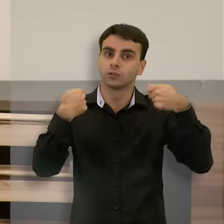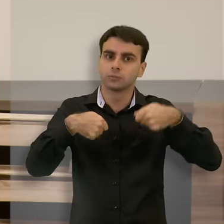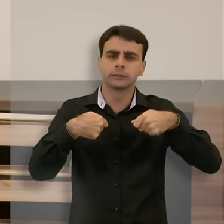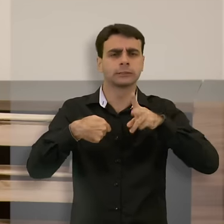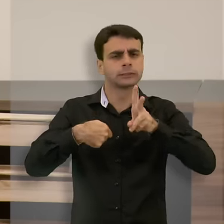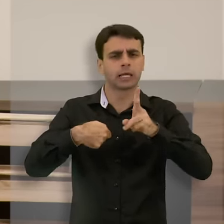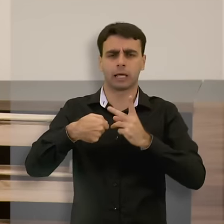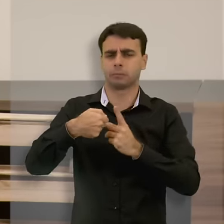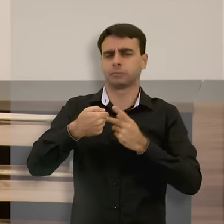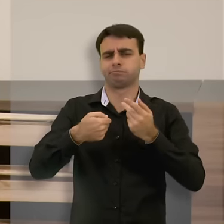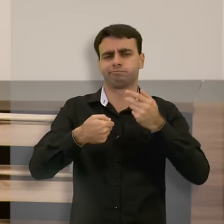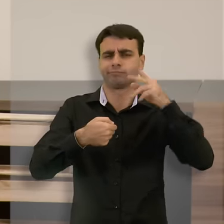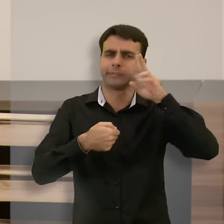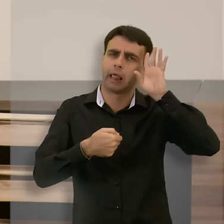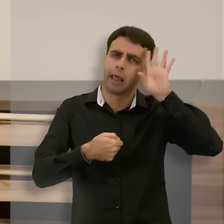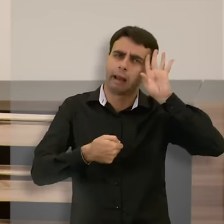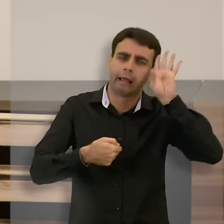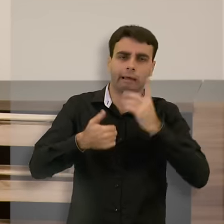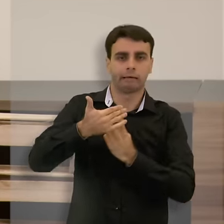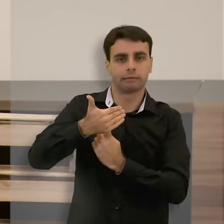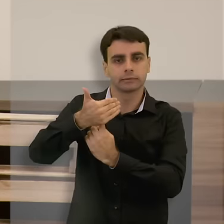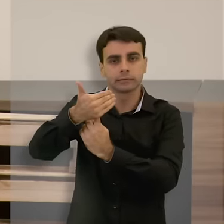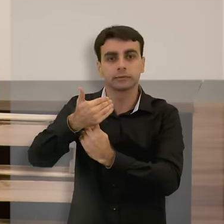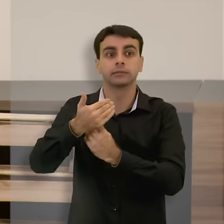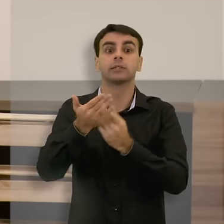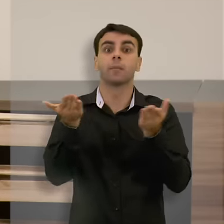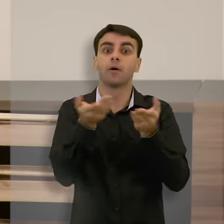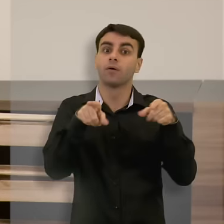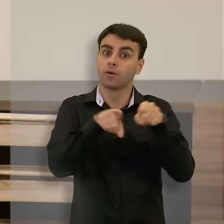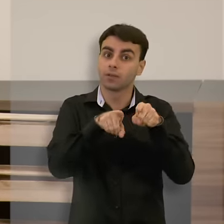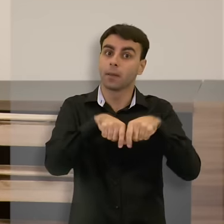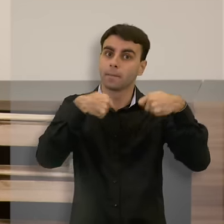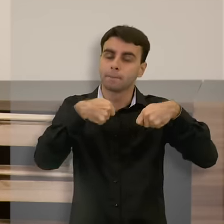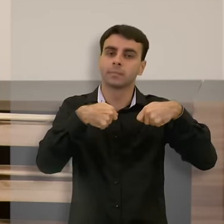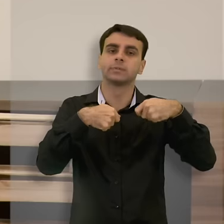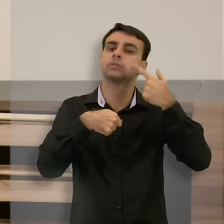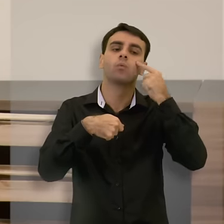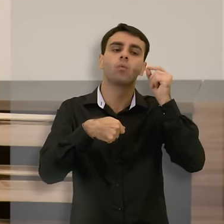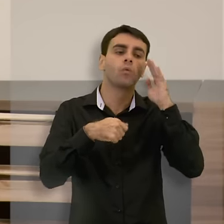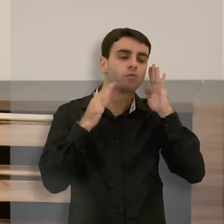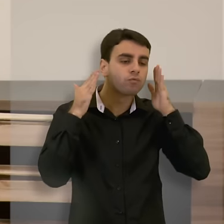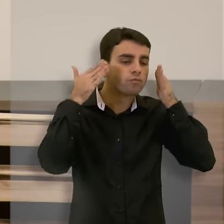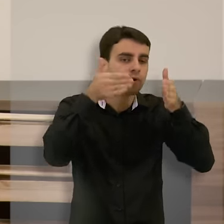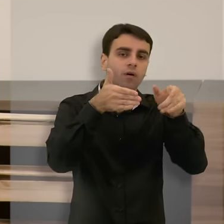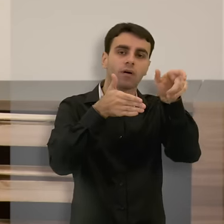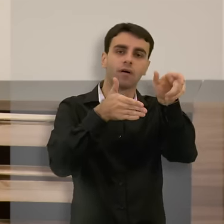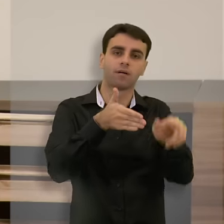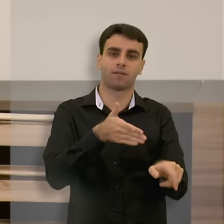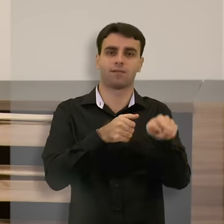tecnológica e especializada, ela precisa ser uma medicina centrada nas pessoas.